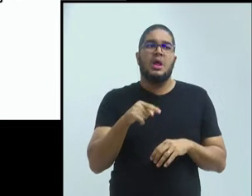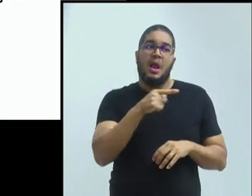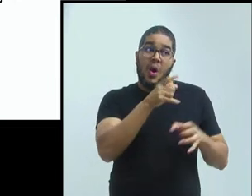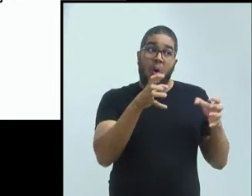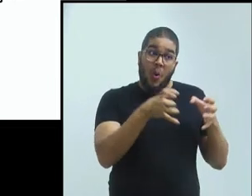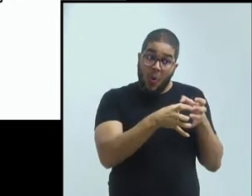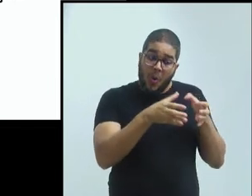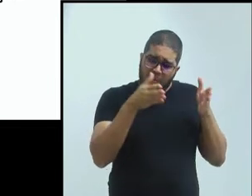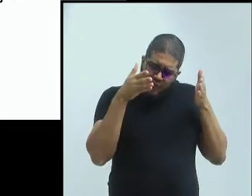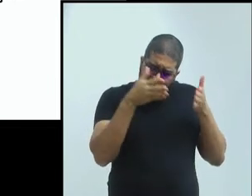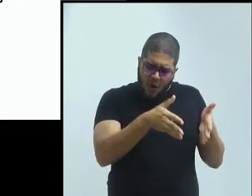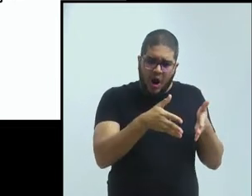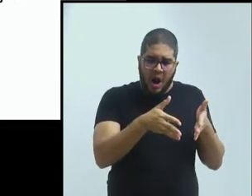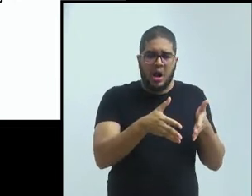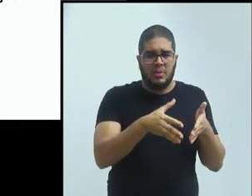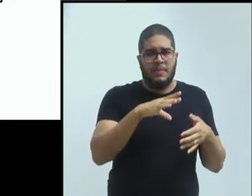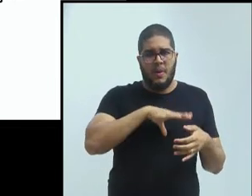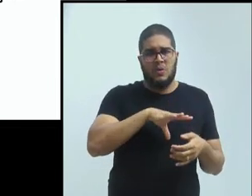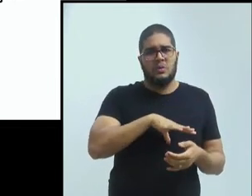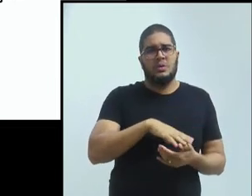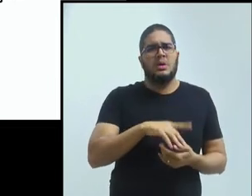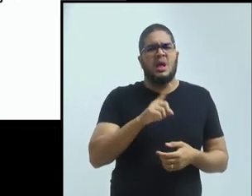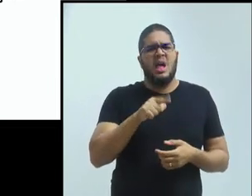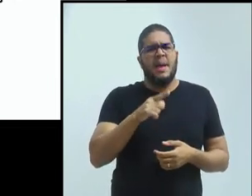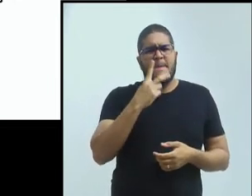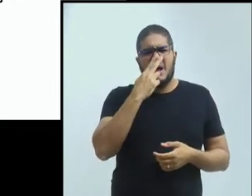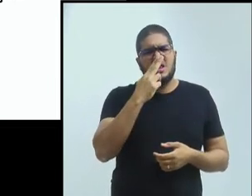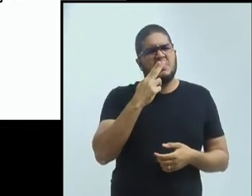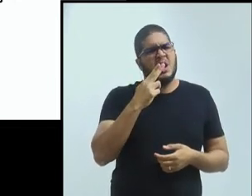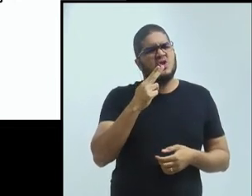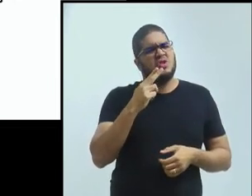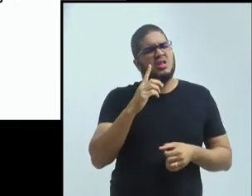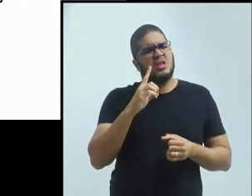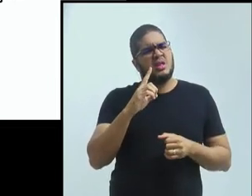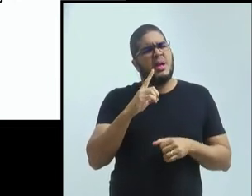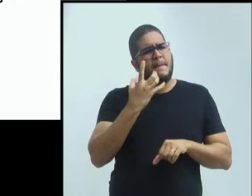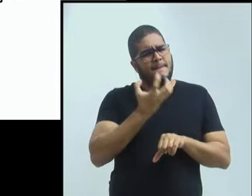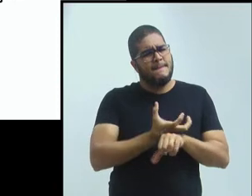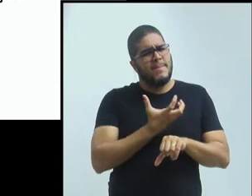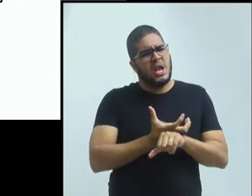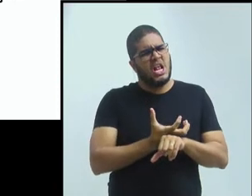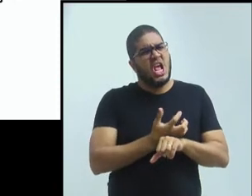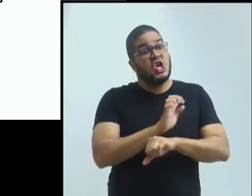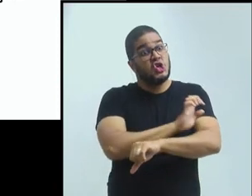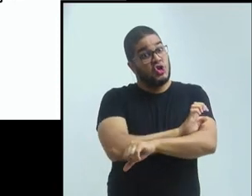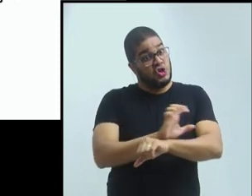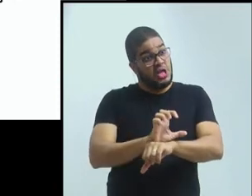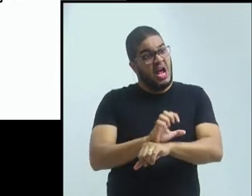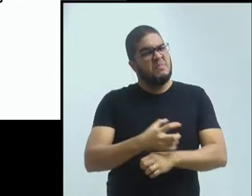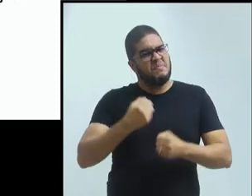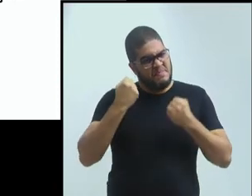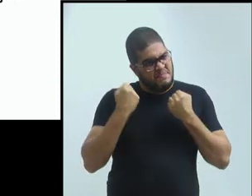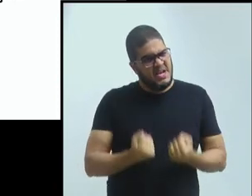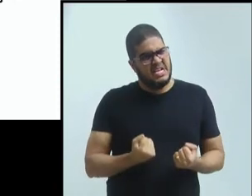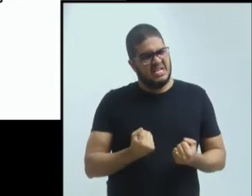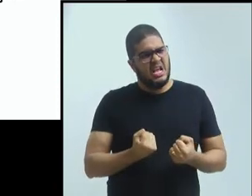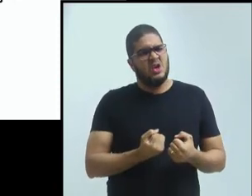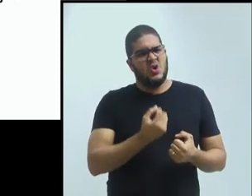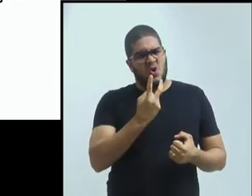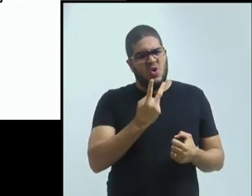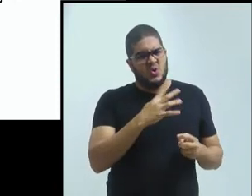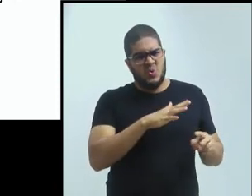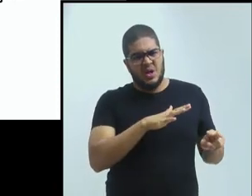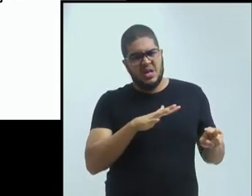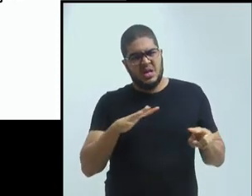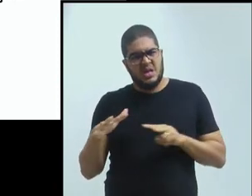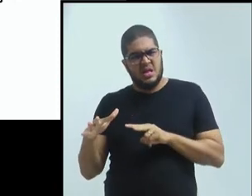portuguesa. E era uma disciplina, era uma espécie de disciplina de estágio. Naquele esquema muito pesado. Eram duas semanas e meia